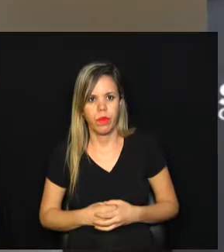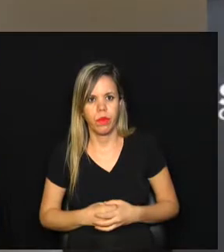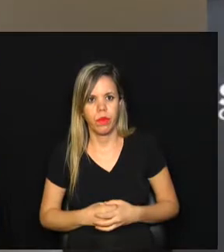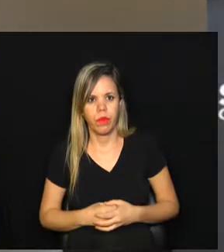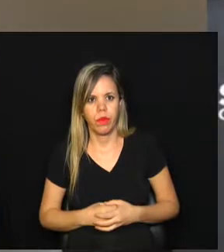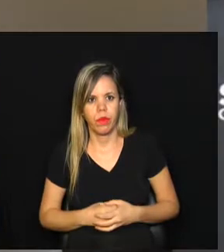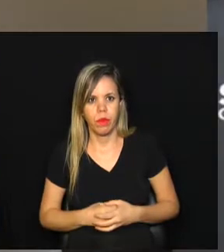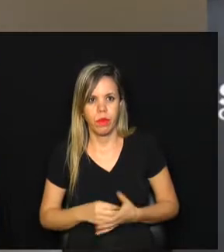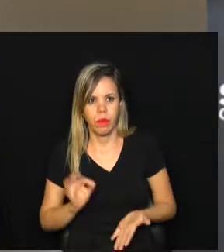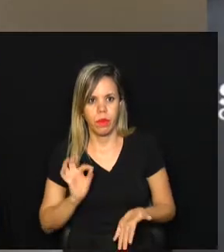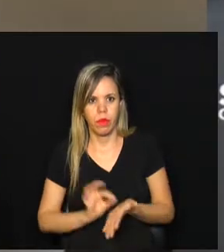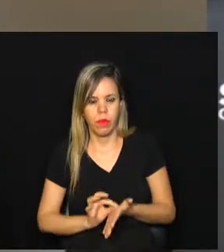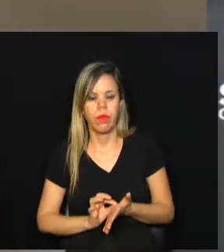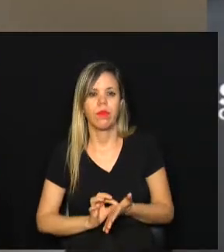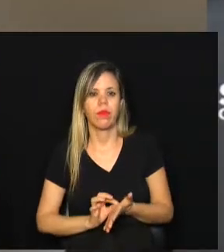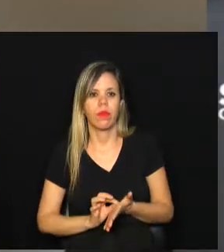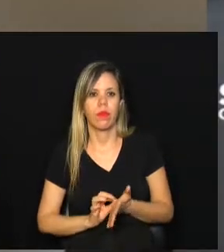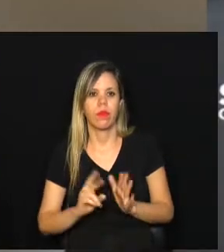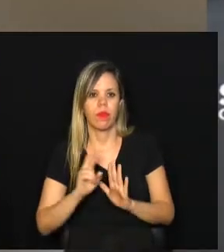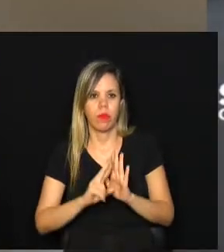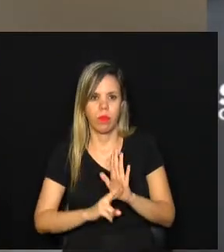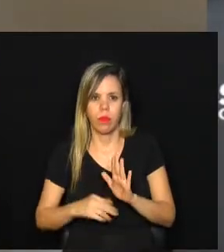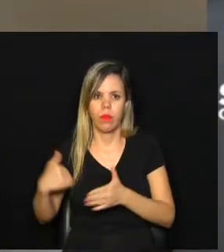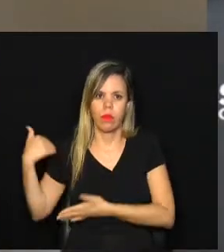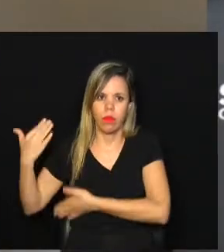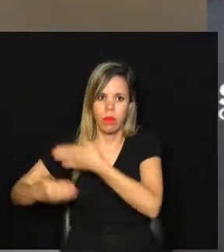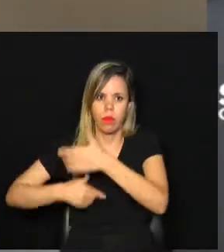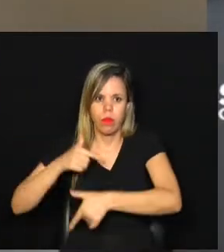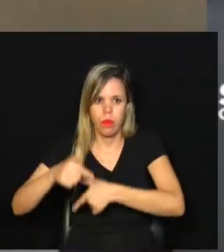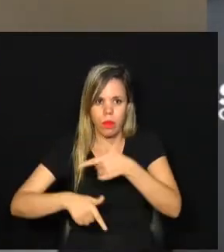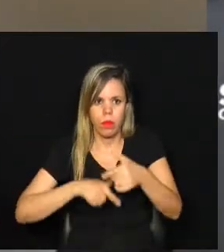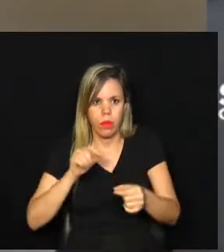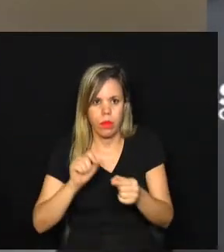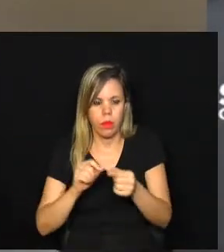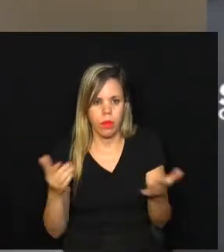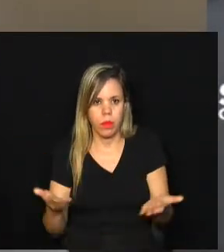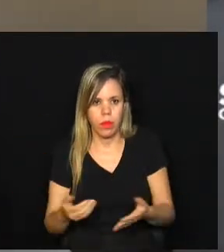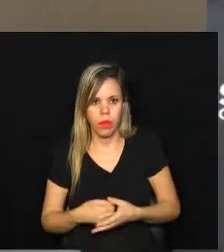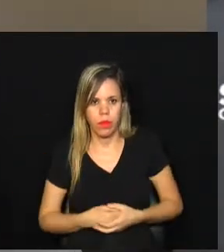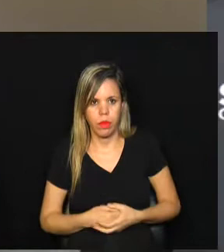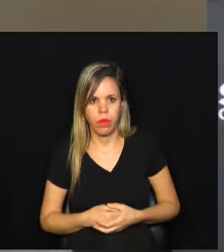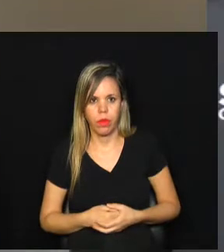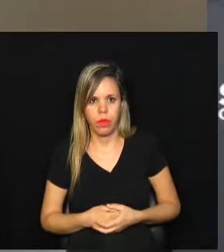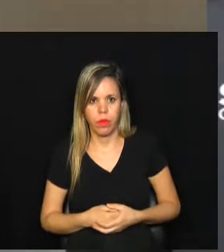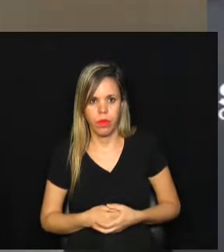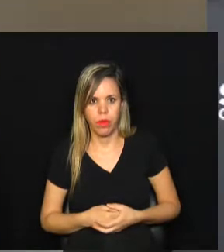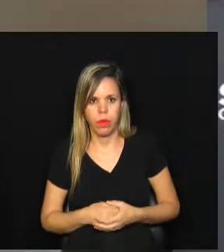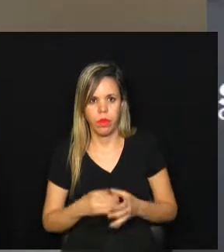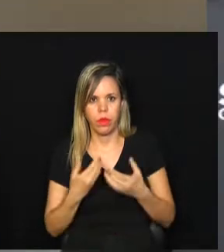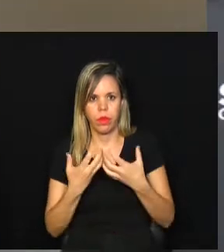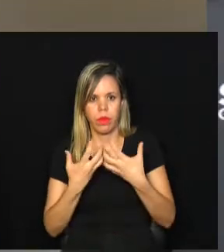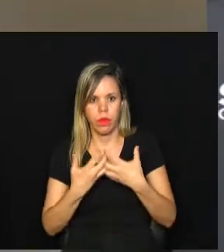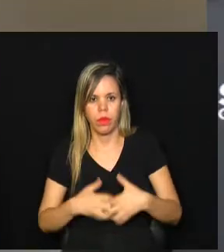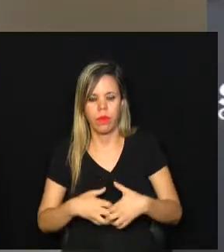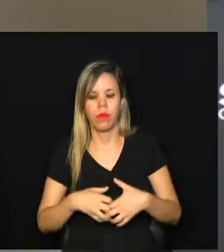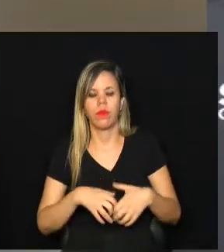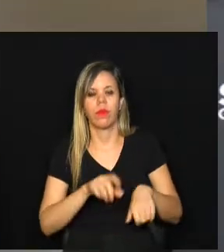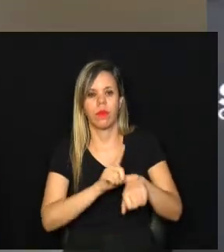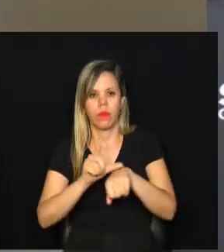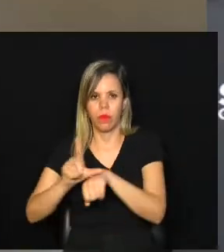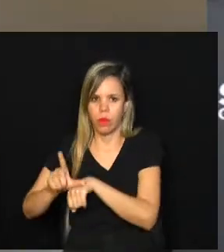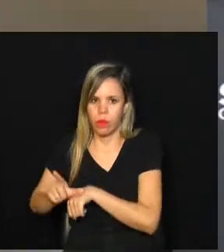exatamente nos moldes em que vem operando atualmente. O funcionamento das atividades comerciais